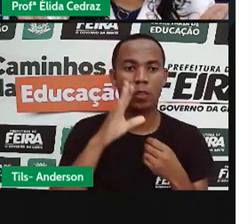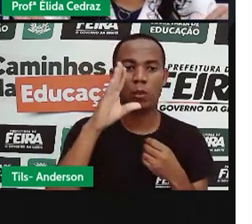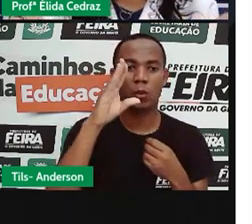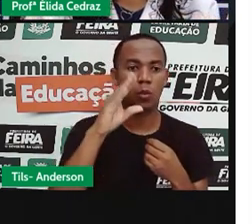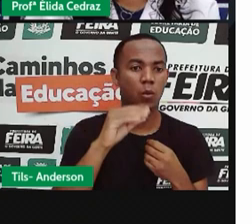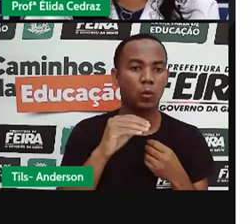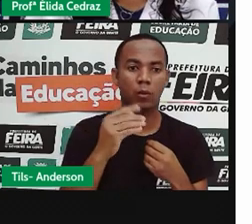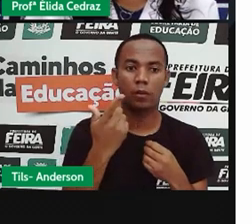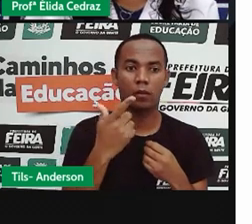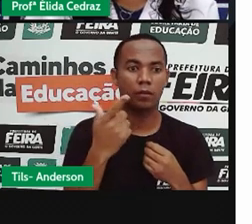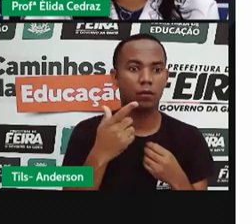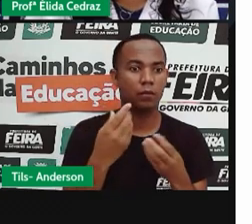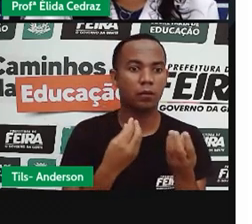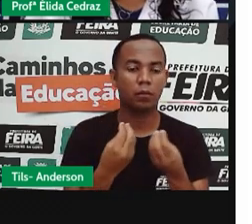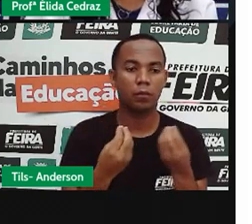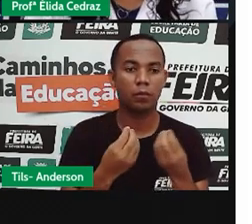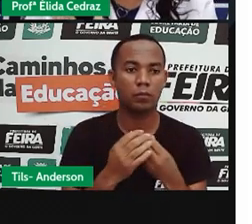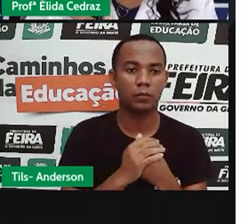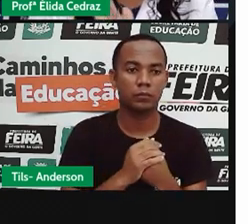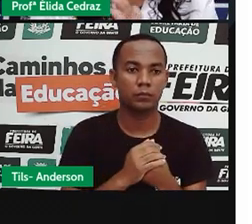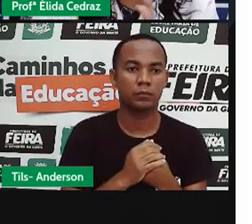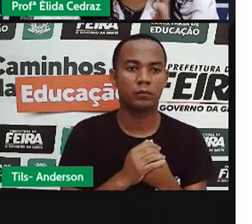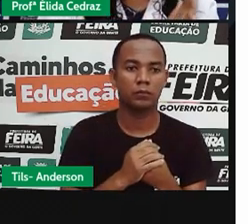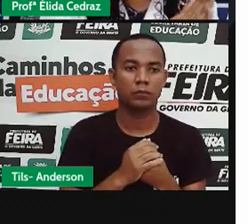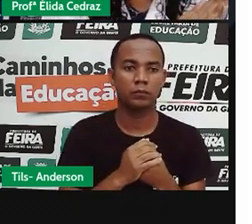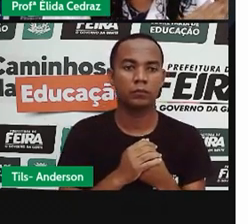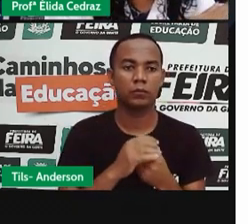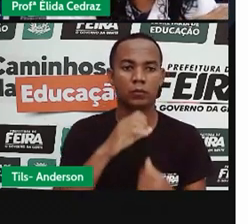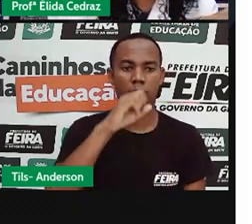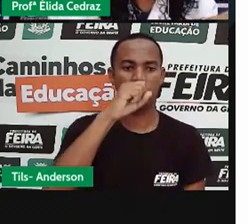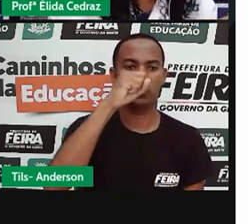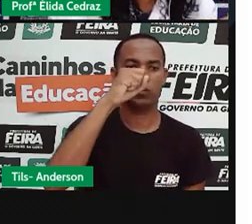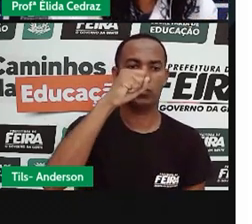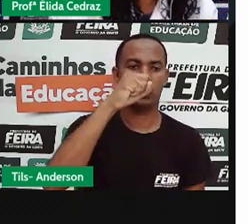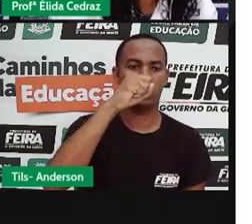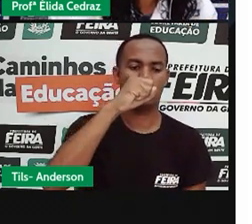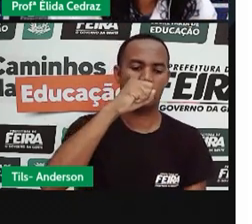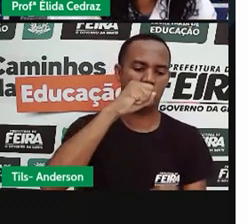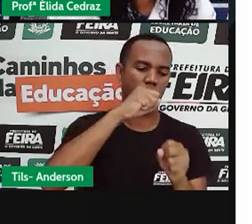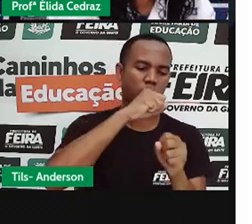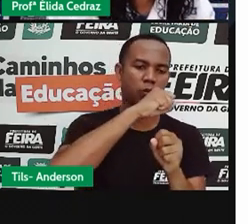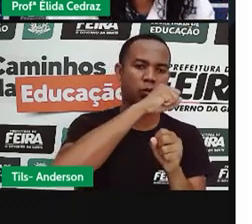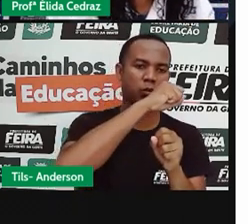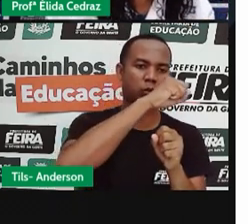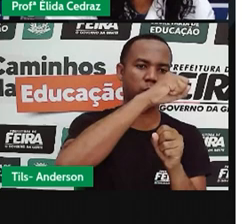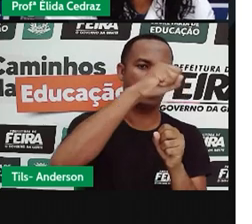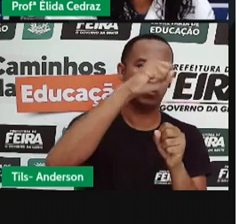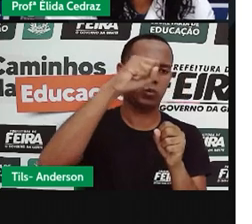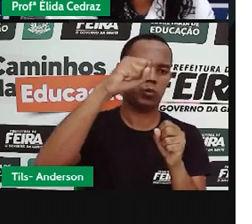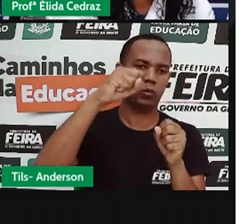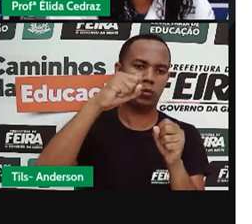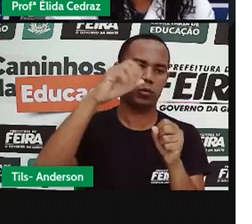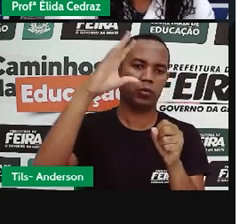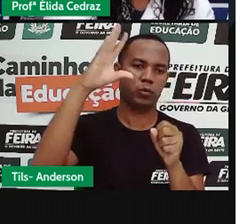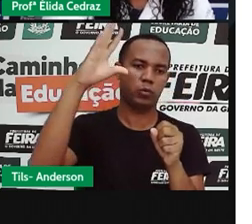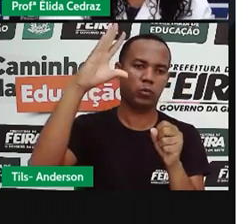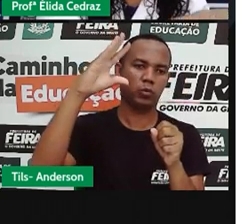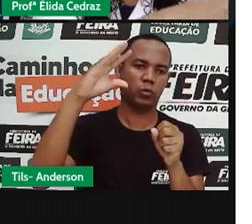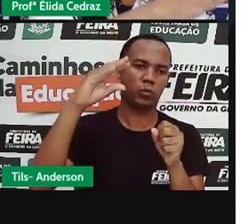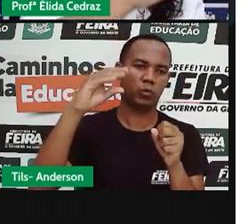um período de descanso quando o sol se fez o dia no horizonte, lá no voente,